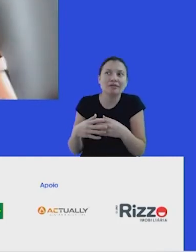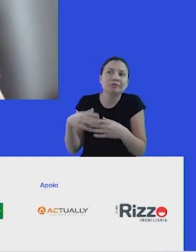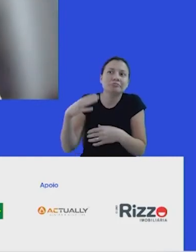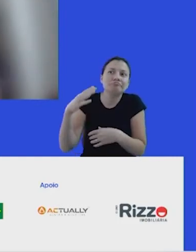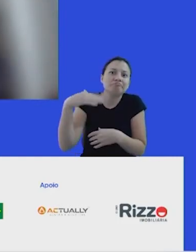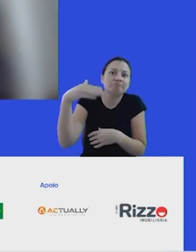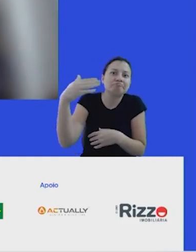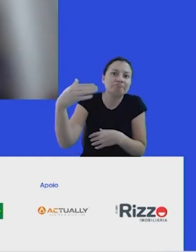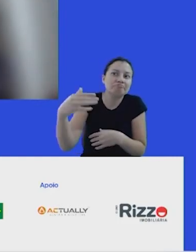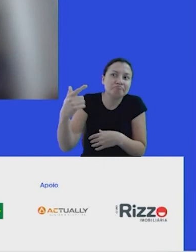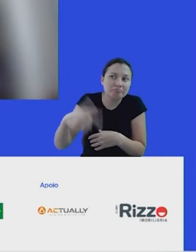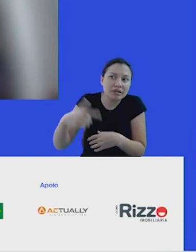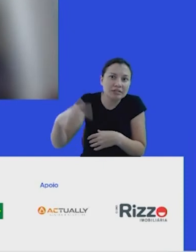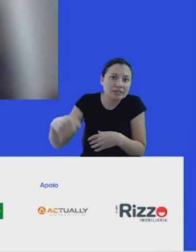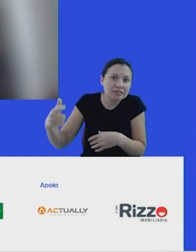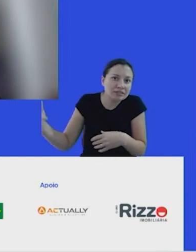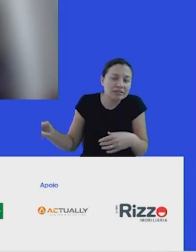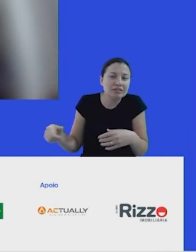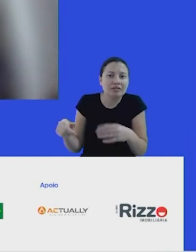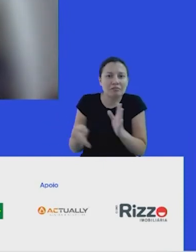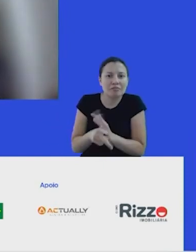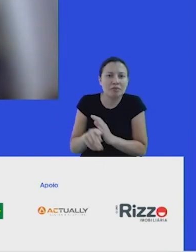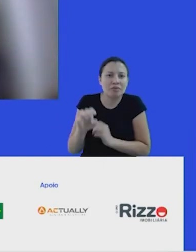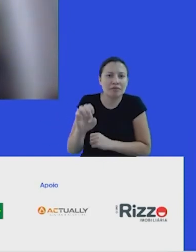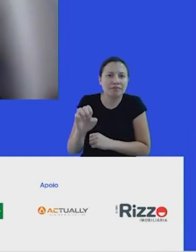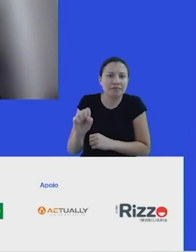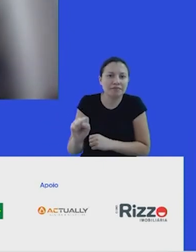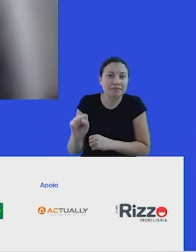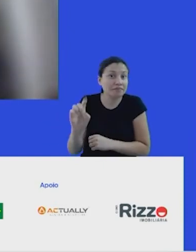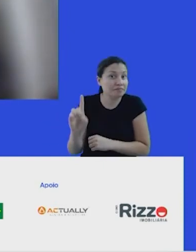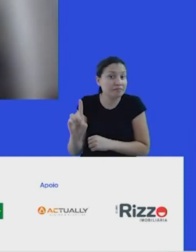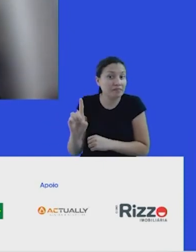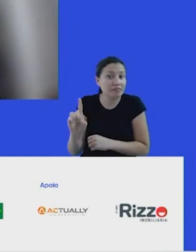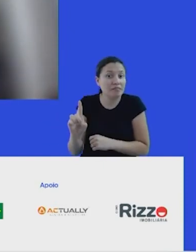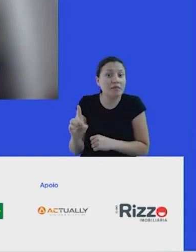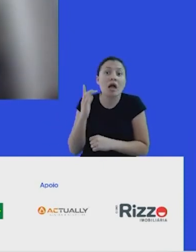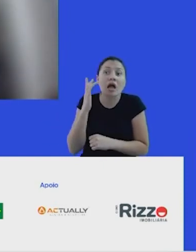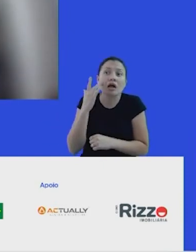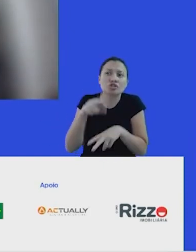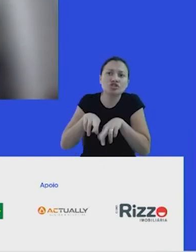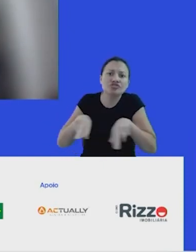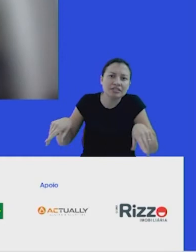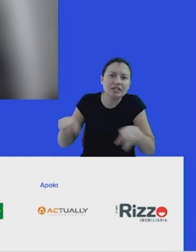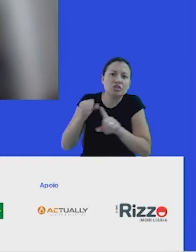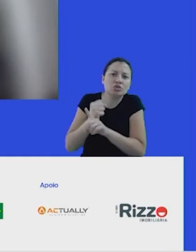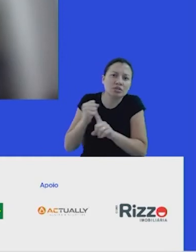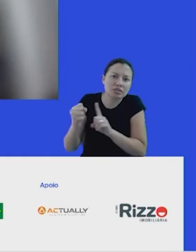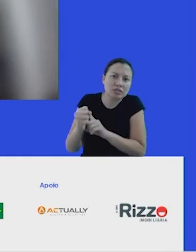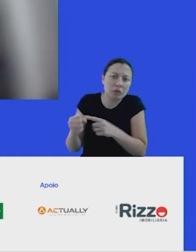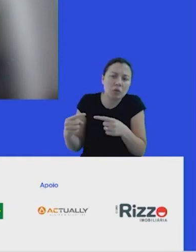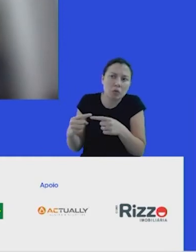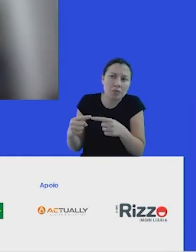próximos carbonos do mundo ESG, acho que a diversidade, acho que o social é uma perna do ESG que